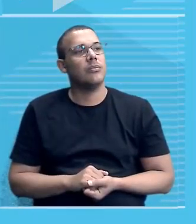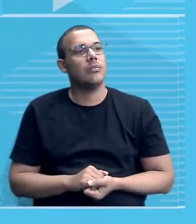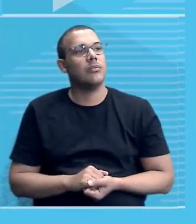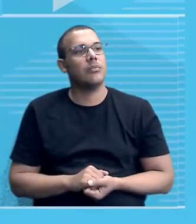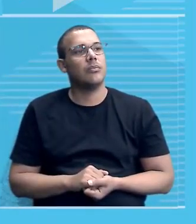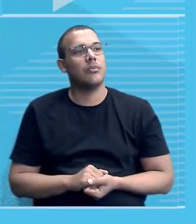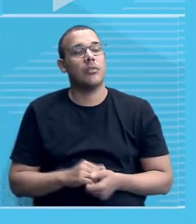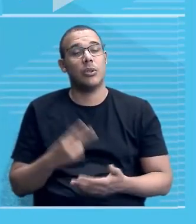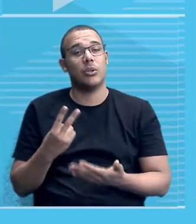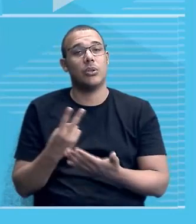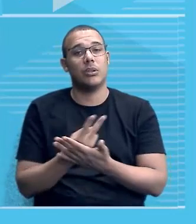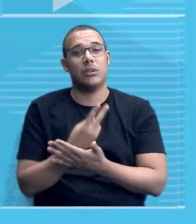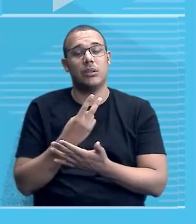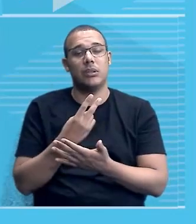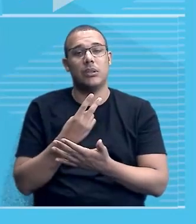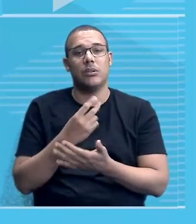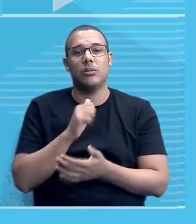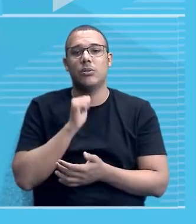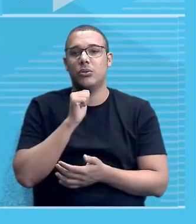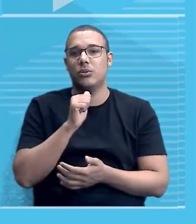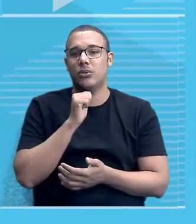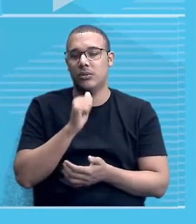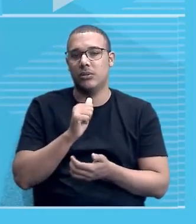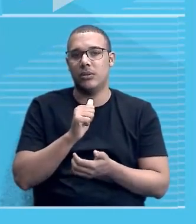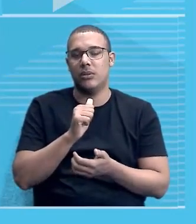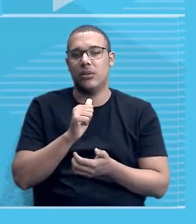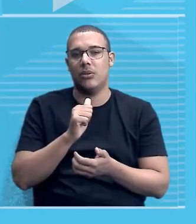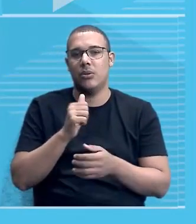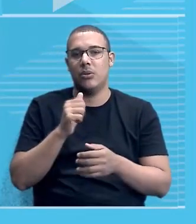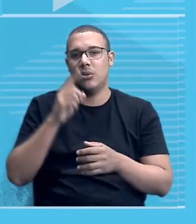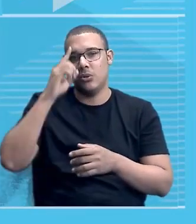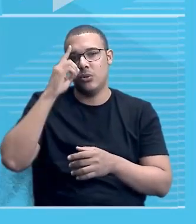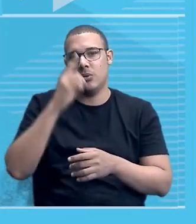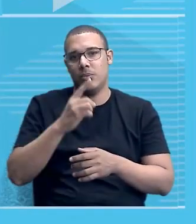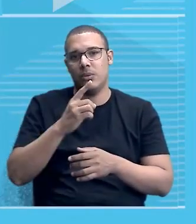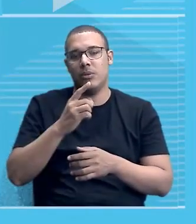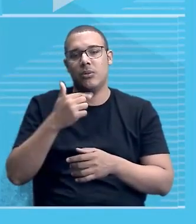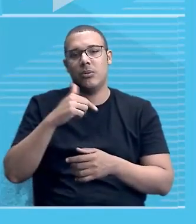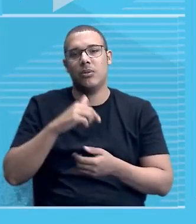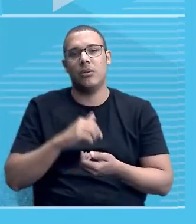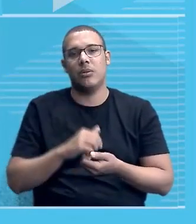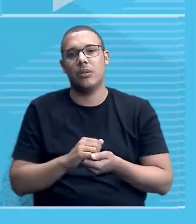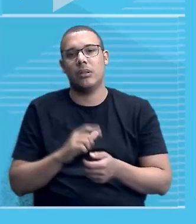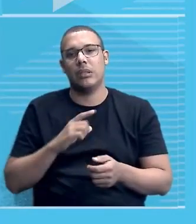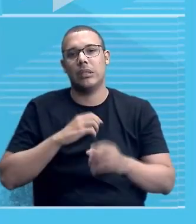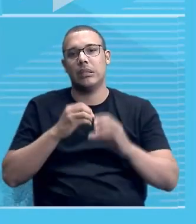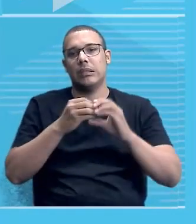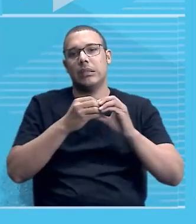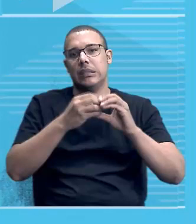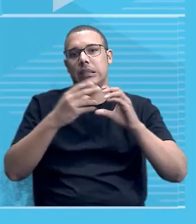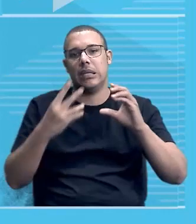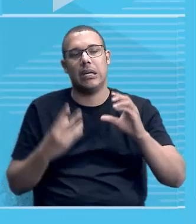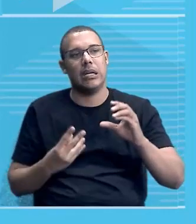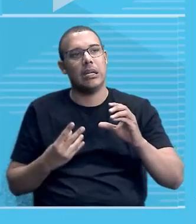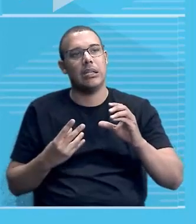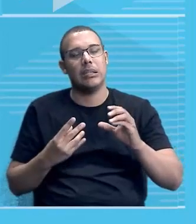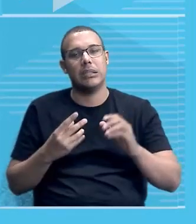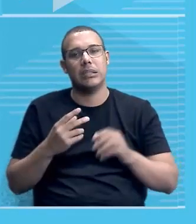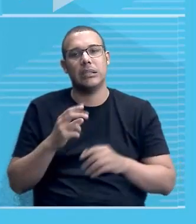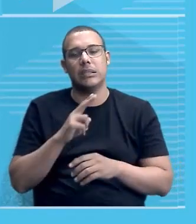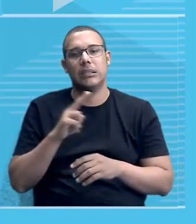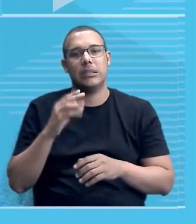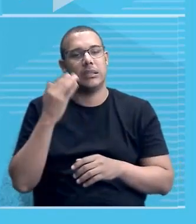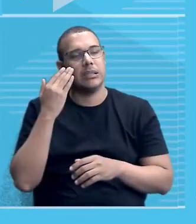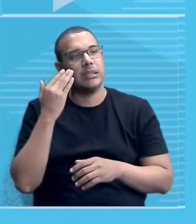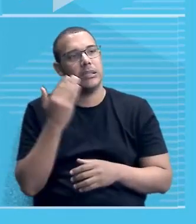no Sudão contra o domínio dos otomanos, que assumiu a característica de jihad. Jihad, pessoal,